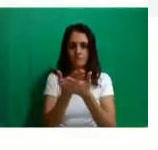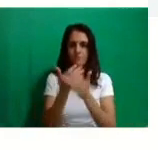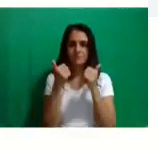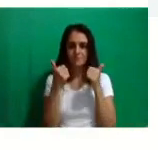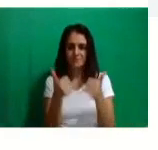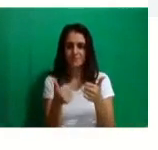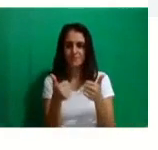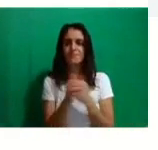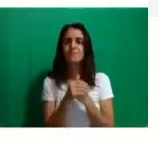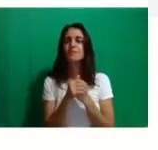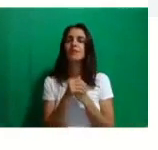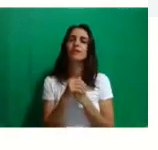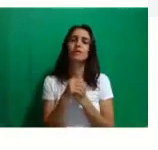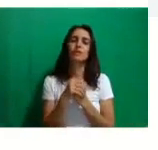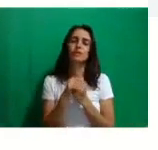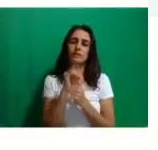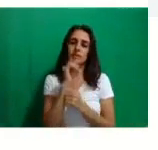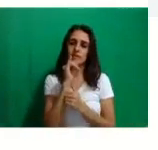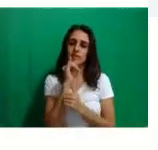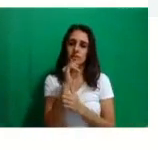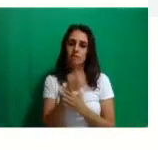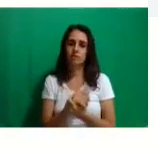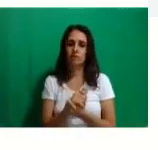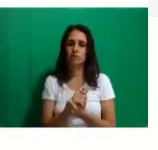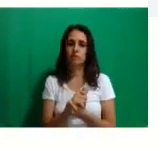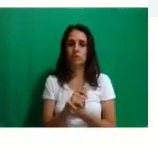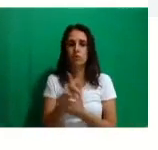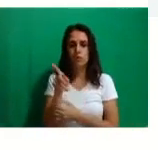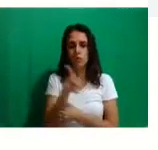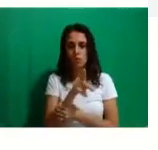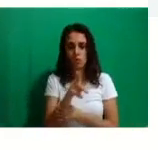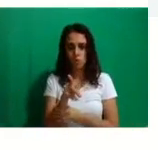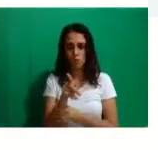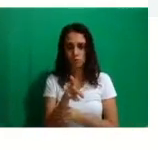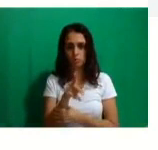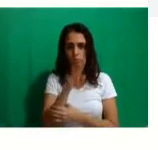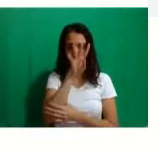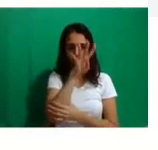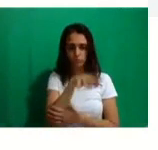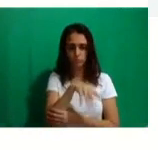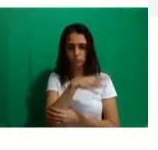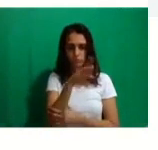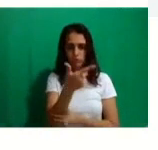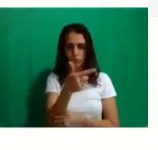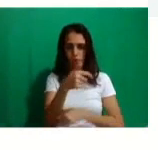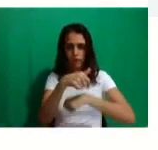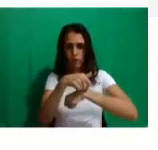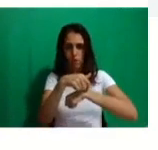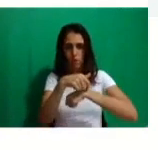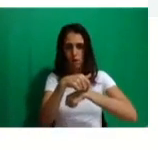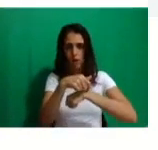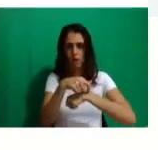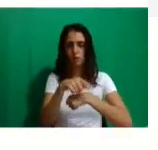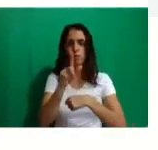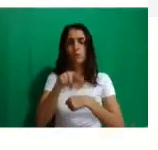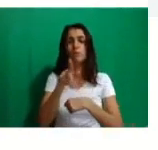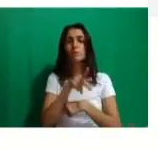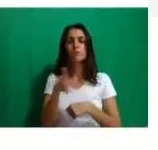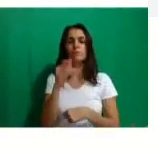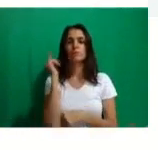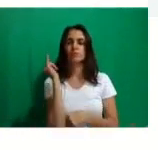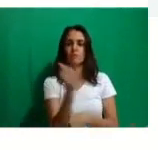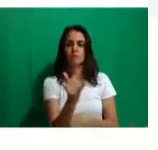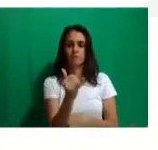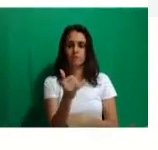Quando o... Então, o horário da aula vocês não vão encontrar no cronograma. Quem avisa é o professor, tá bom? Outro documento